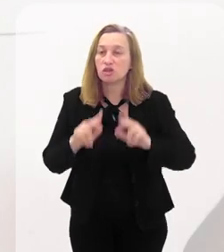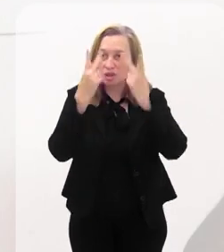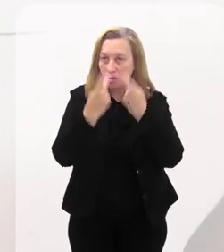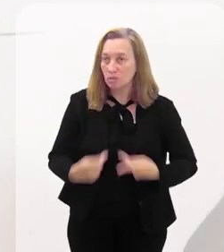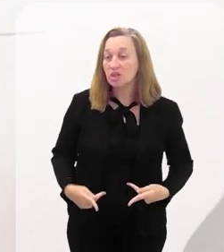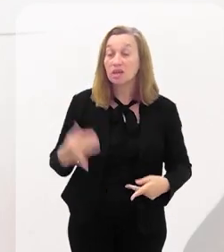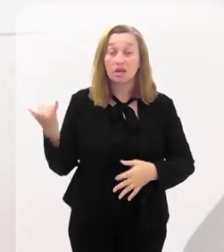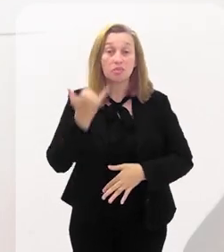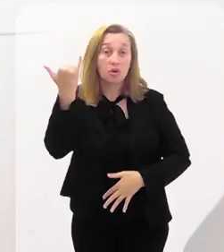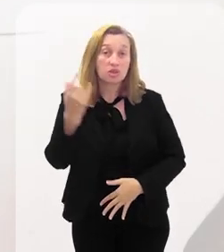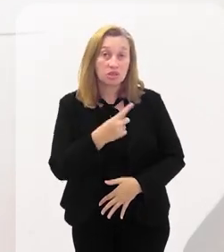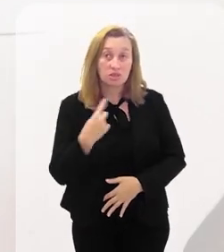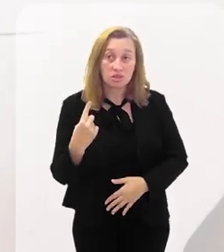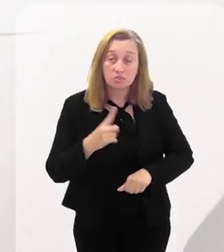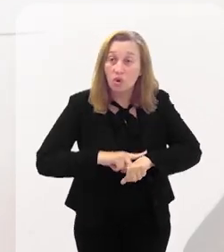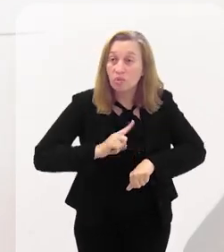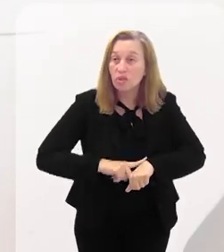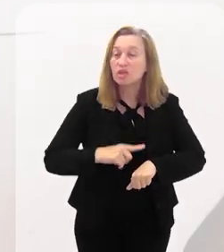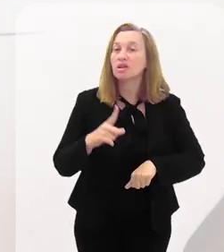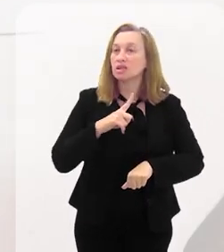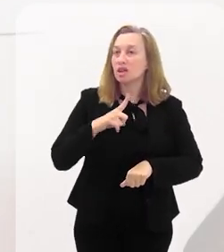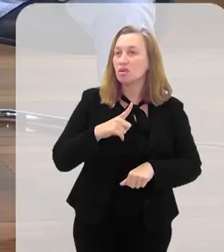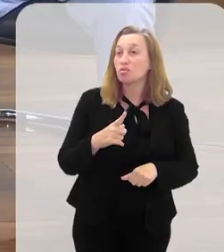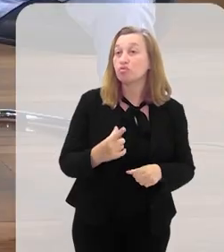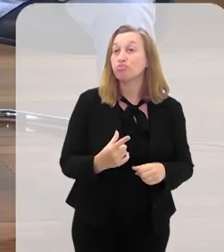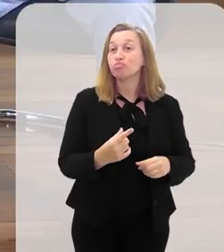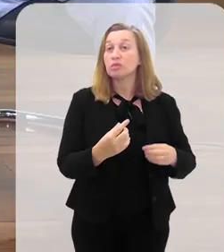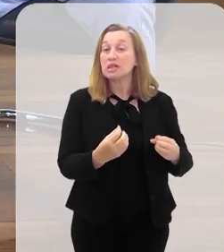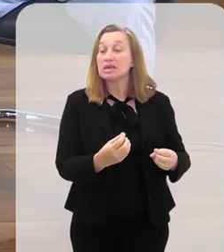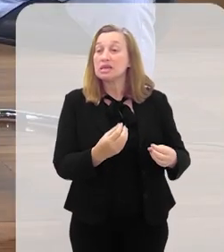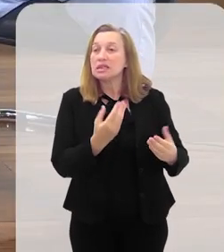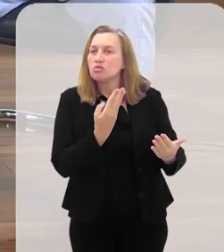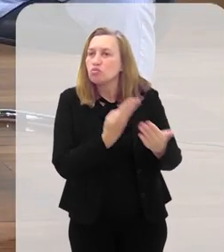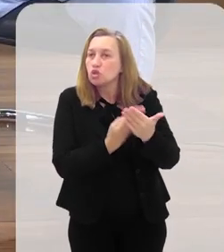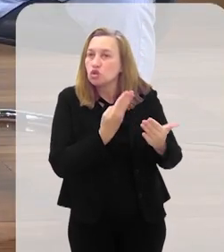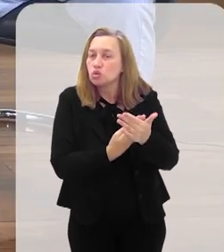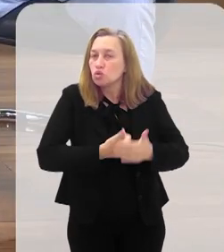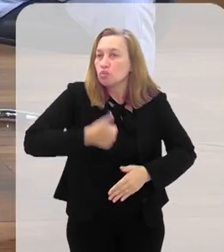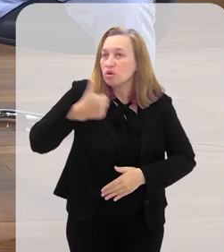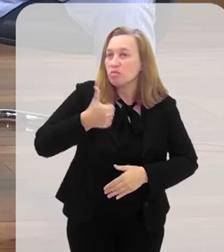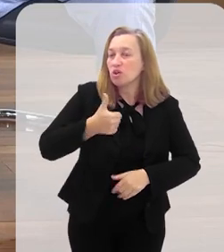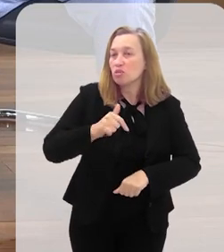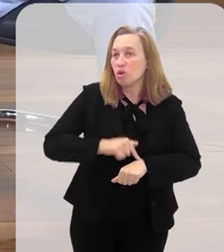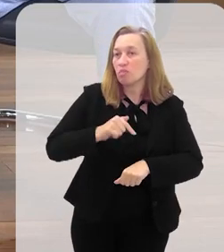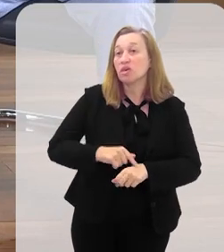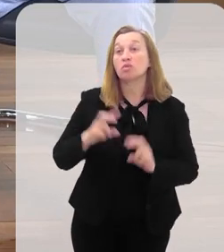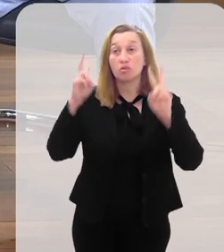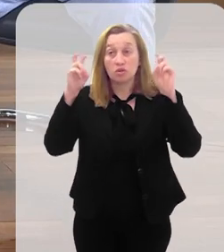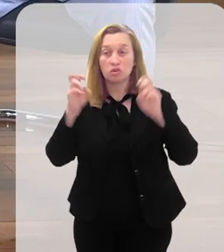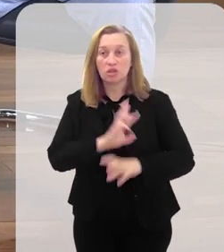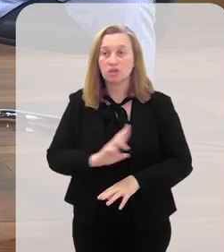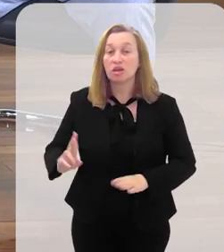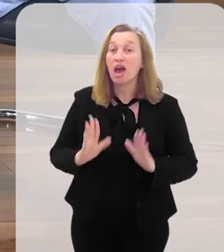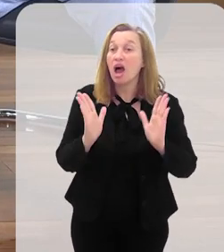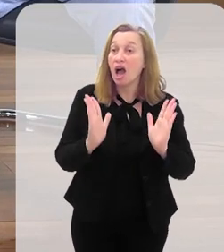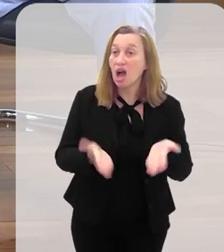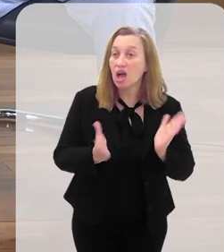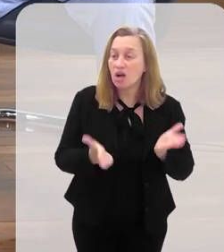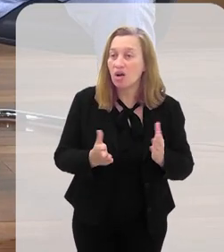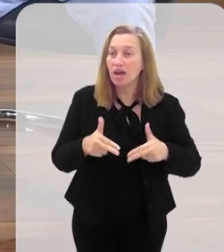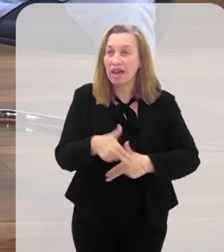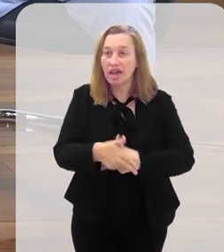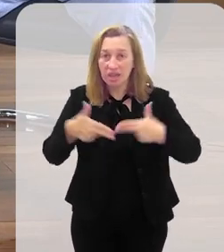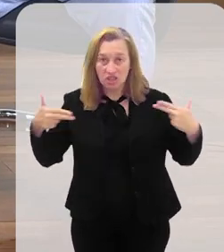E é isso que nos importa nesse momento. Nós tivemos uma aula no primeiro bloco em relação à questão religiosa, e agora eu queria trazer a questão